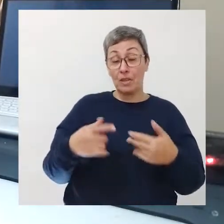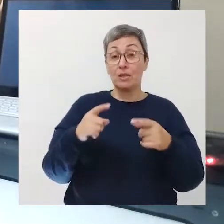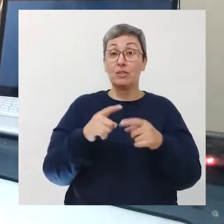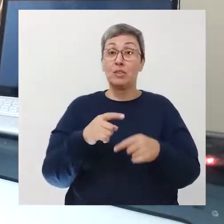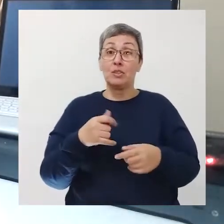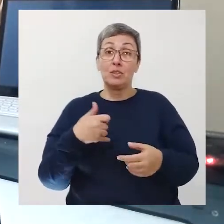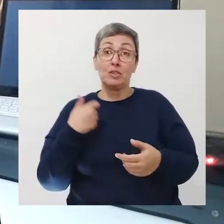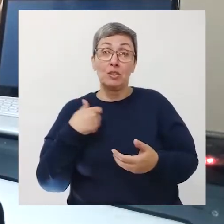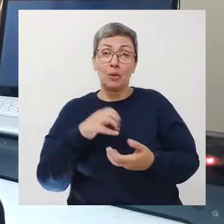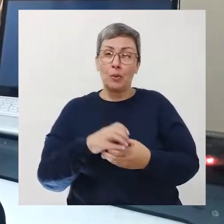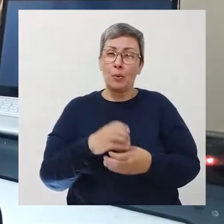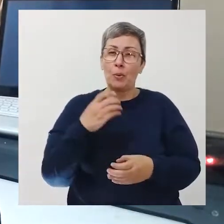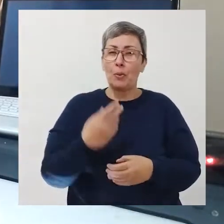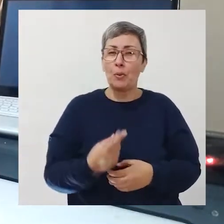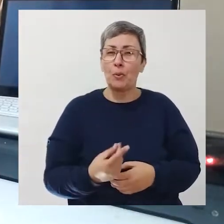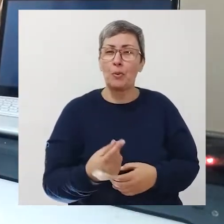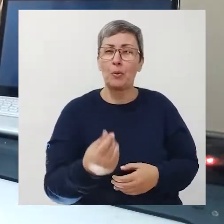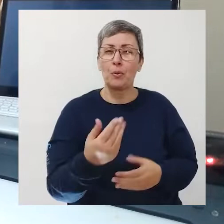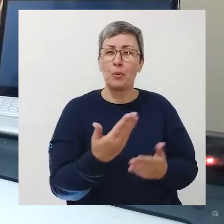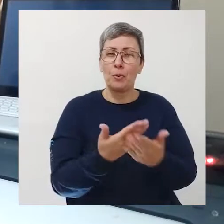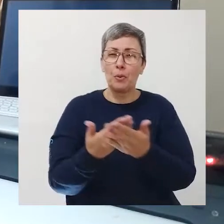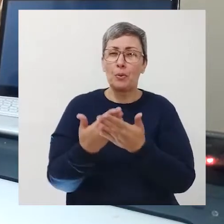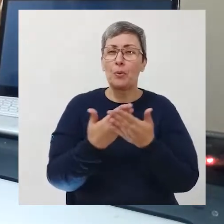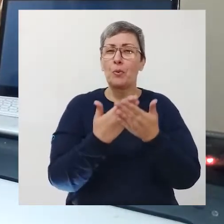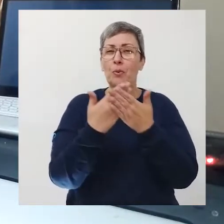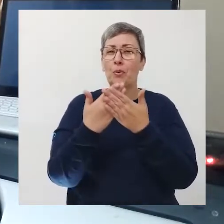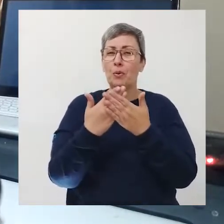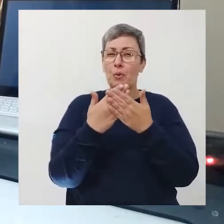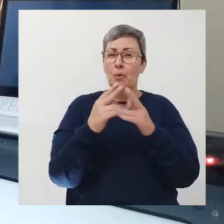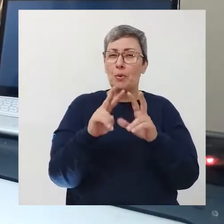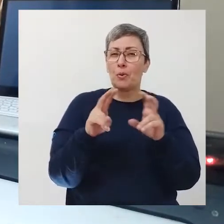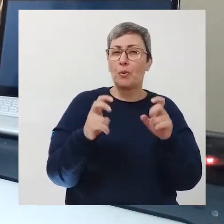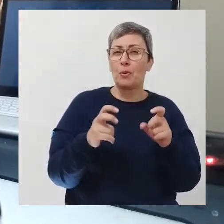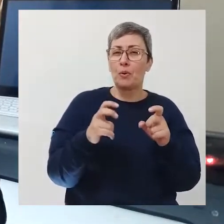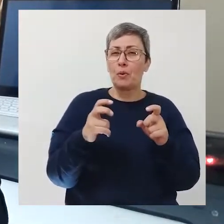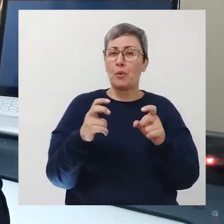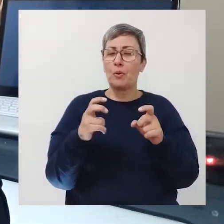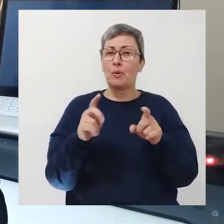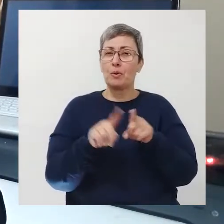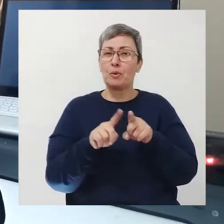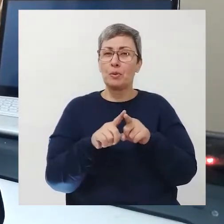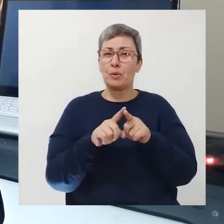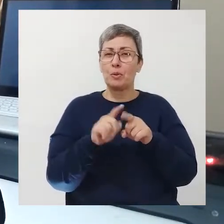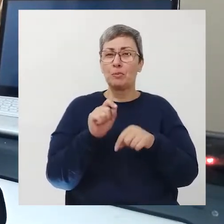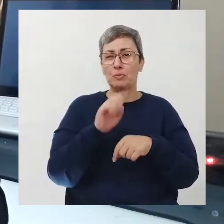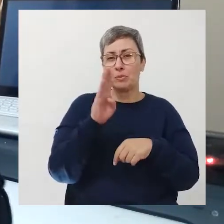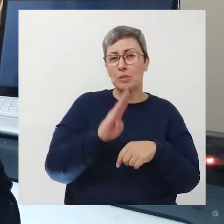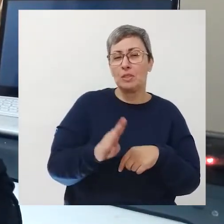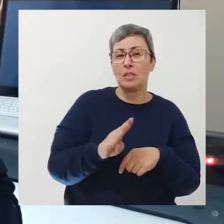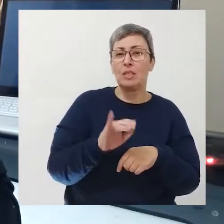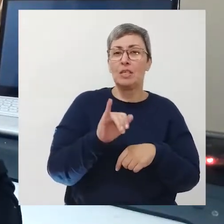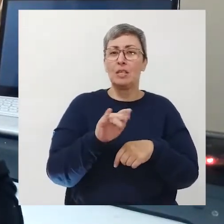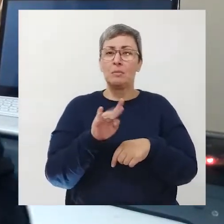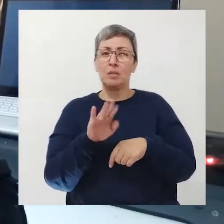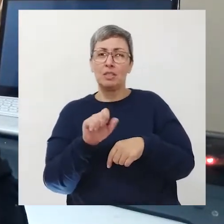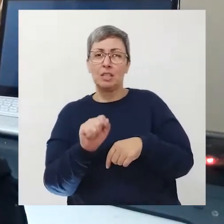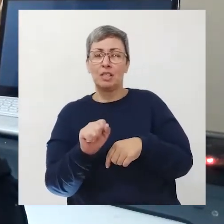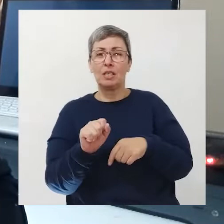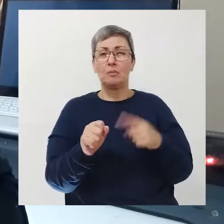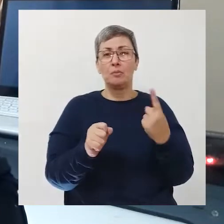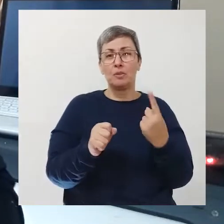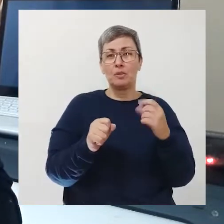longevidade Segundo estudos sobre a longevidade do brasileiro pelo IBGE Em